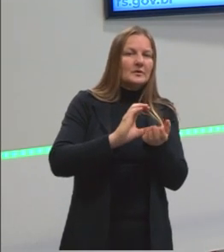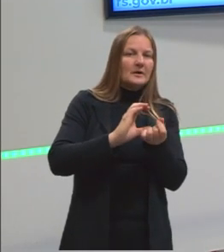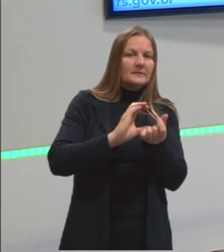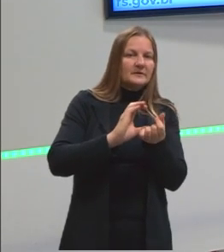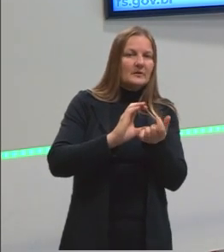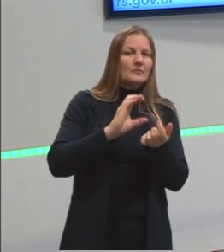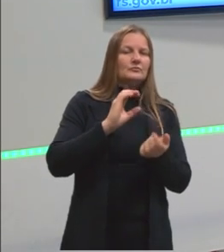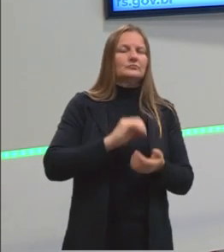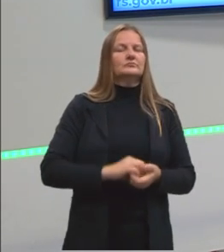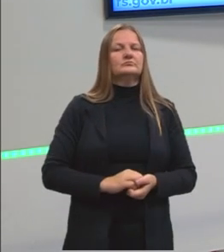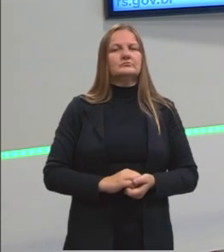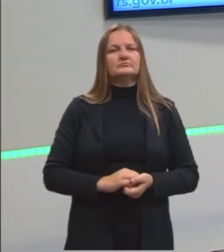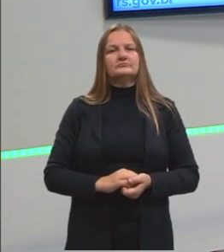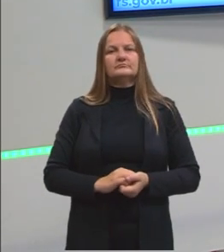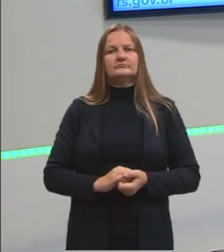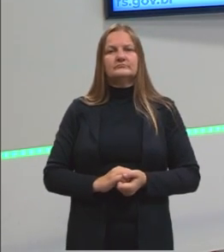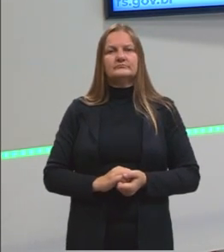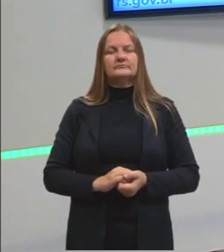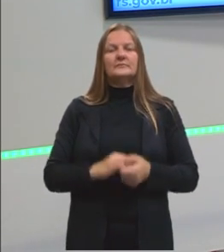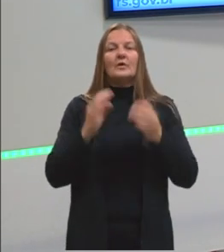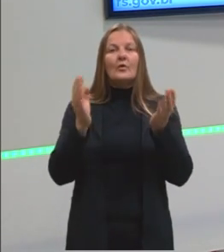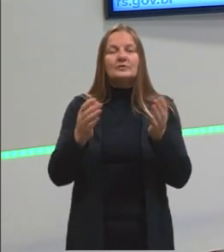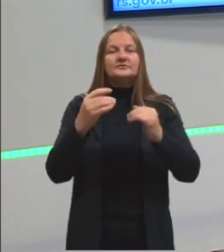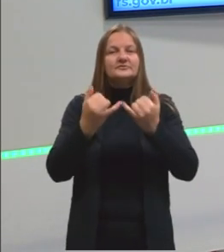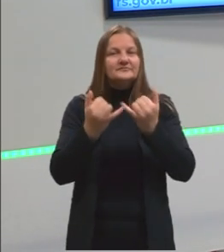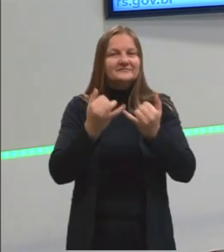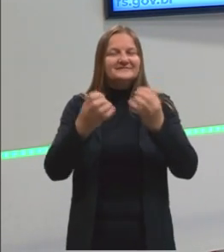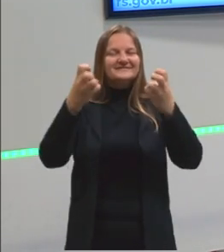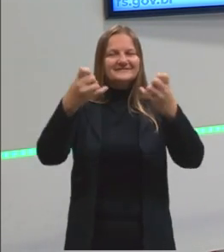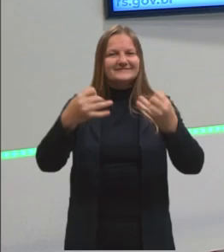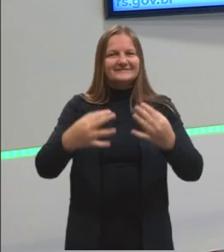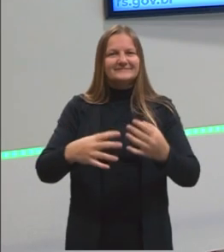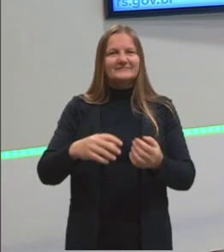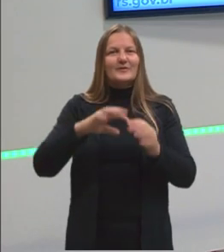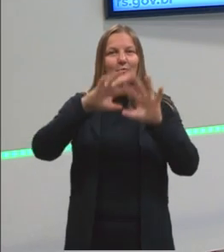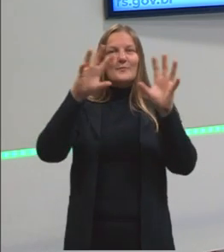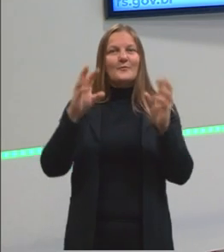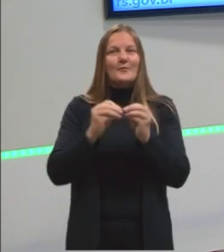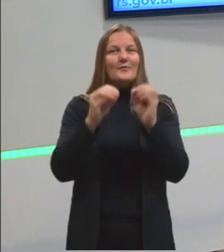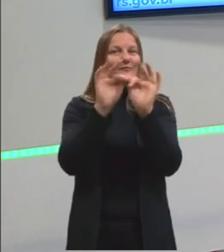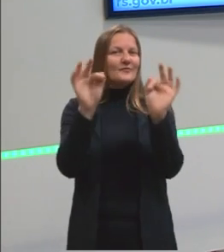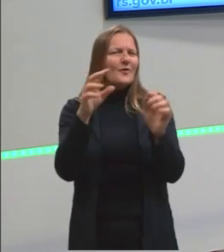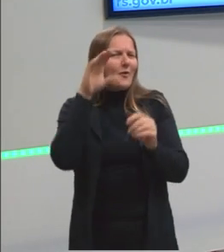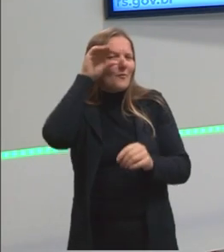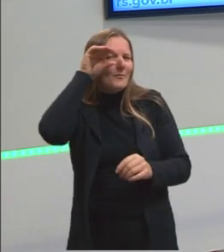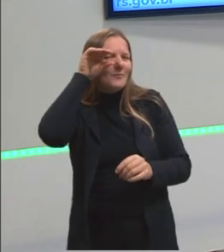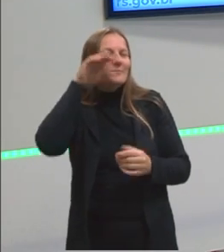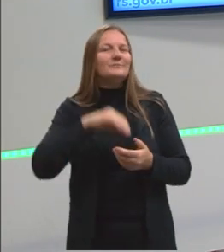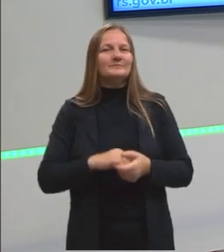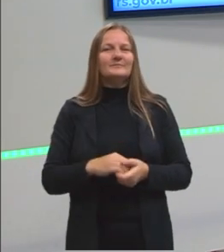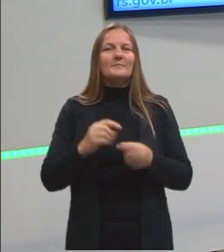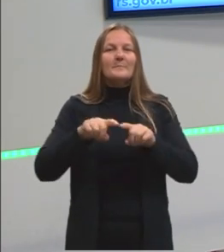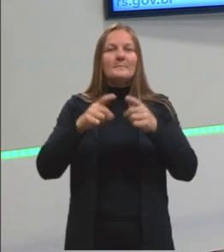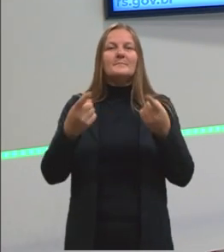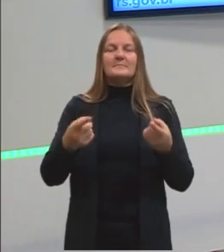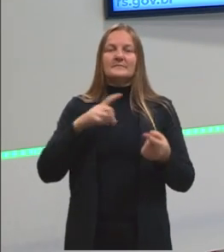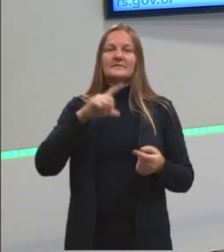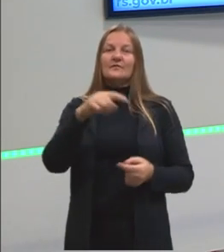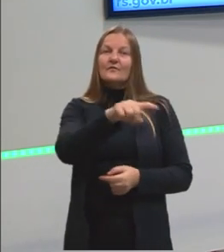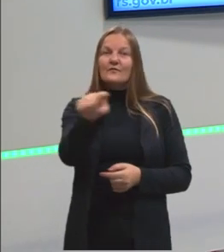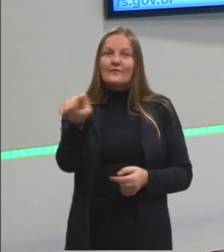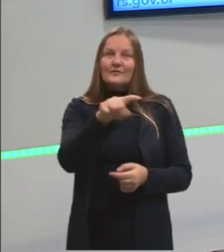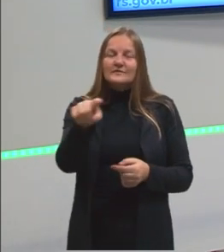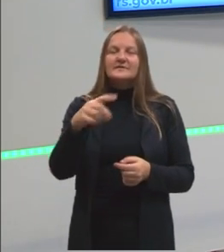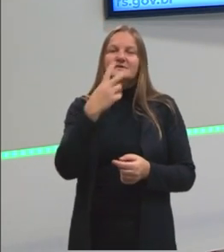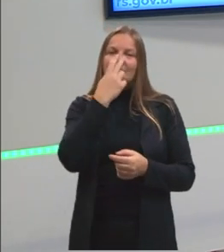Hoje, na atividade, nós vamos utilizar aquela fórmula ali do montante, tá? Para vocês irem observando. Mas, vocês,